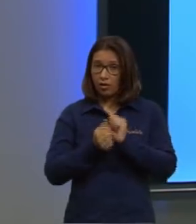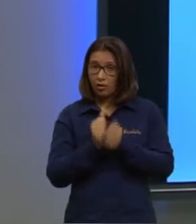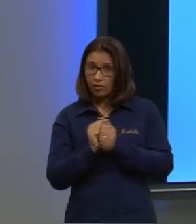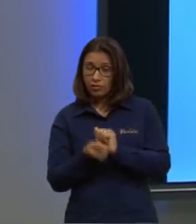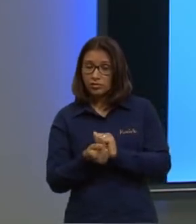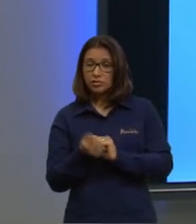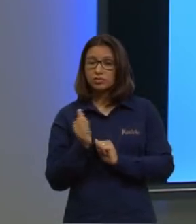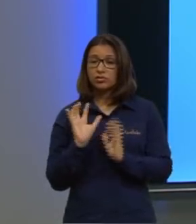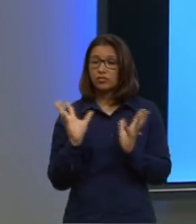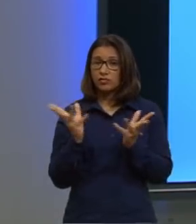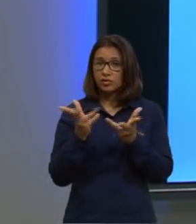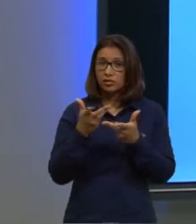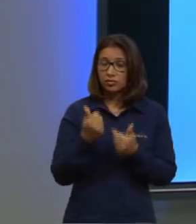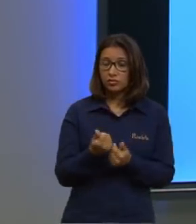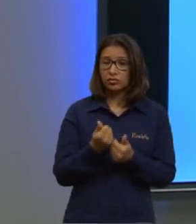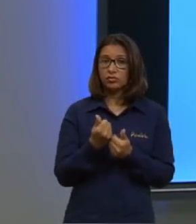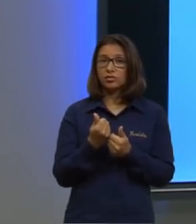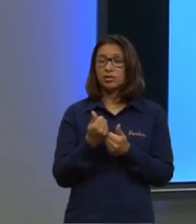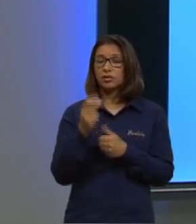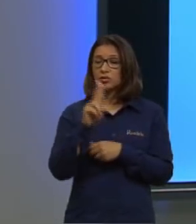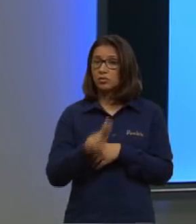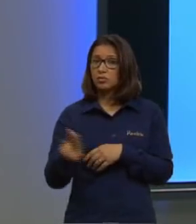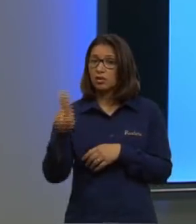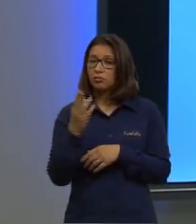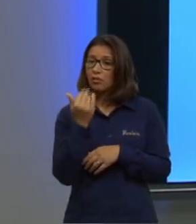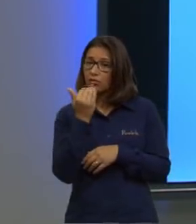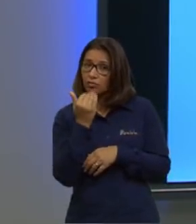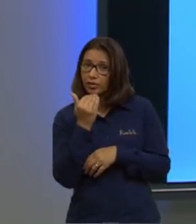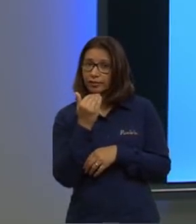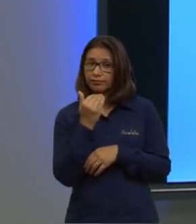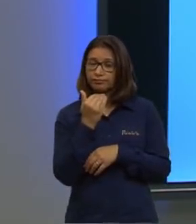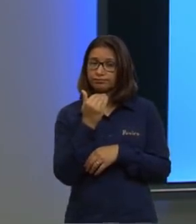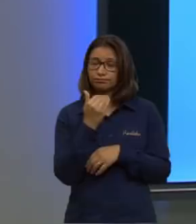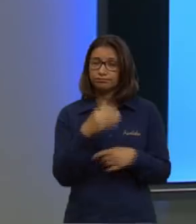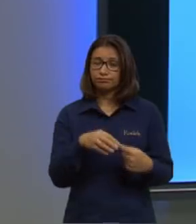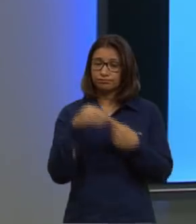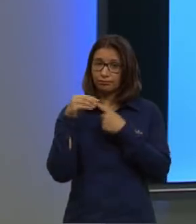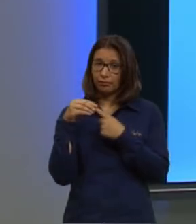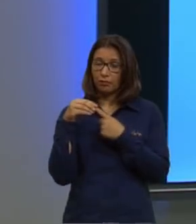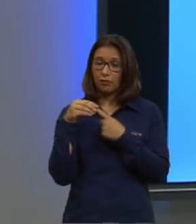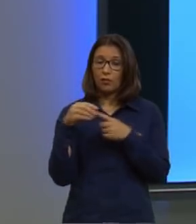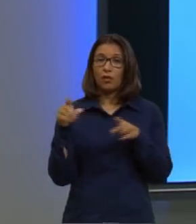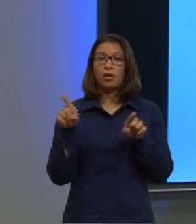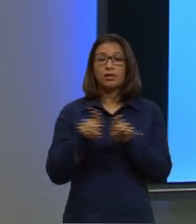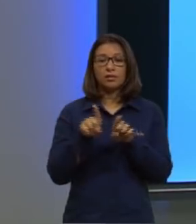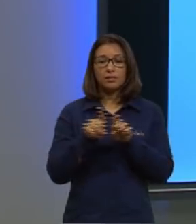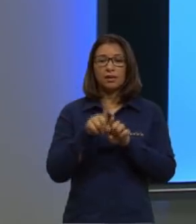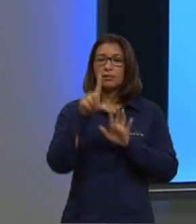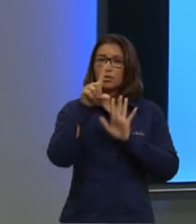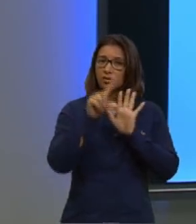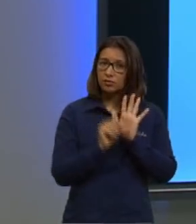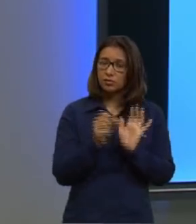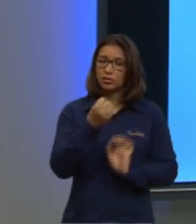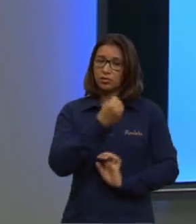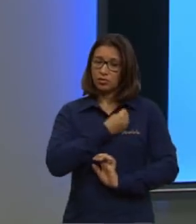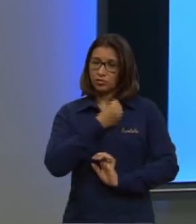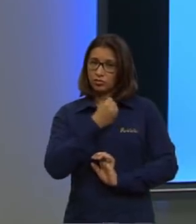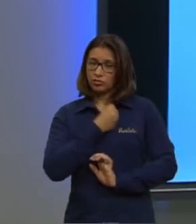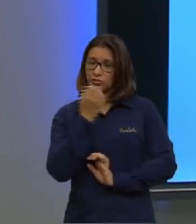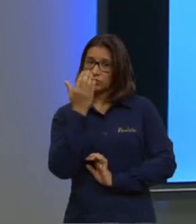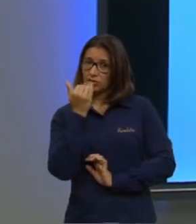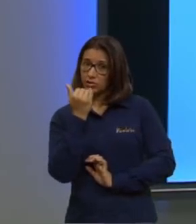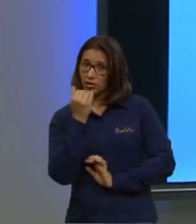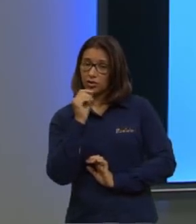legumes formaram o prato principal desses produtores para suprir o déficit nutricional